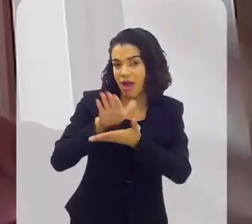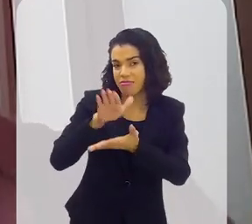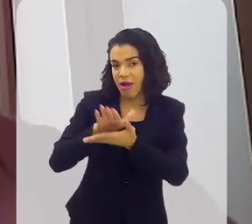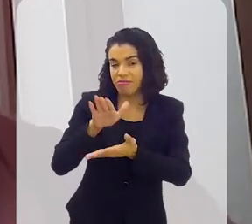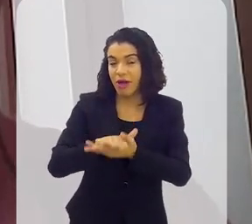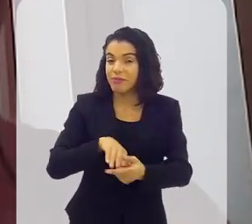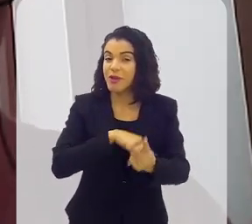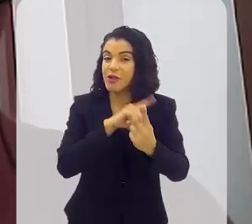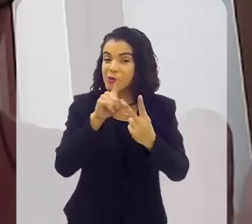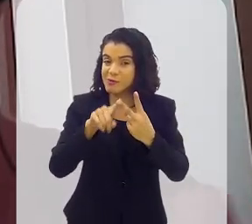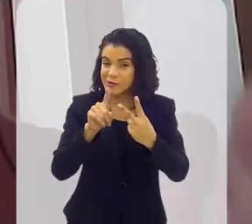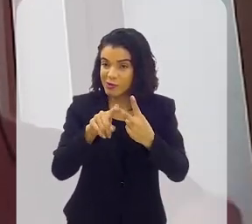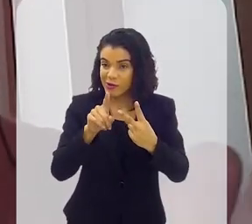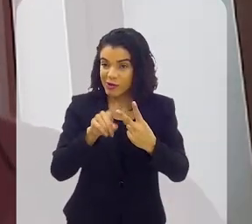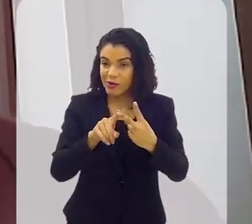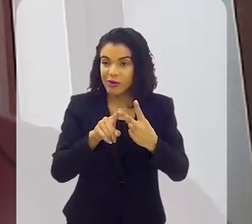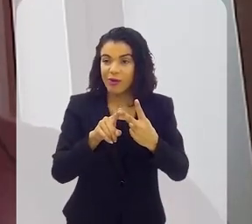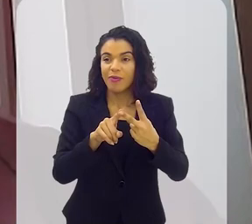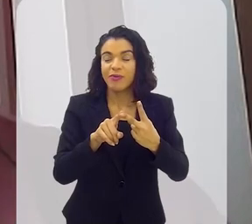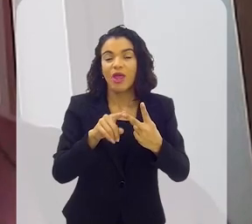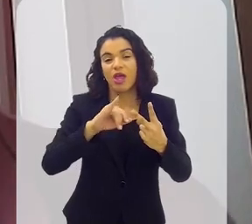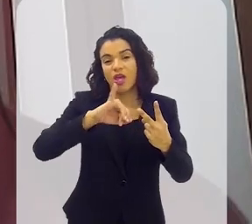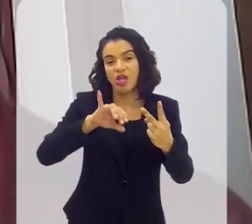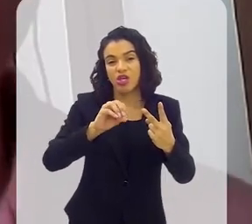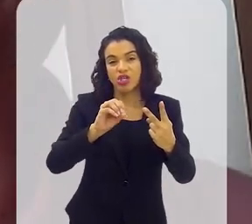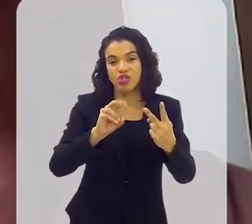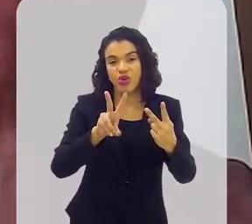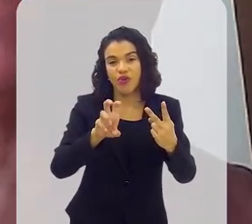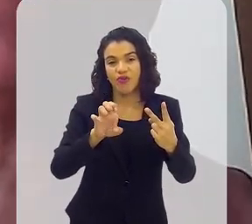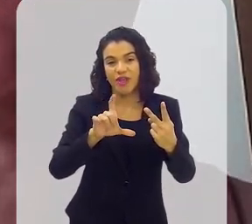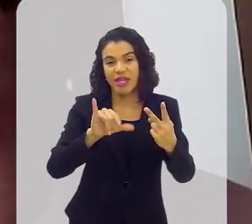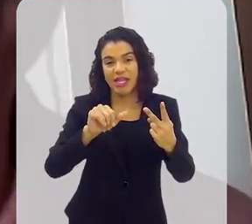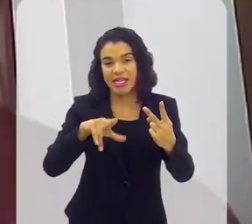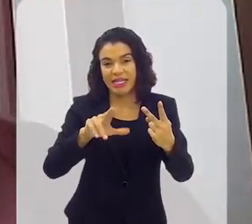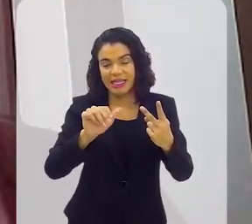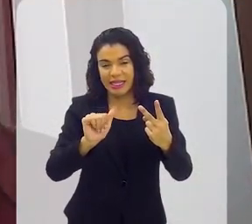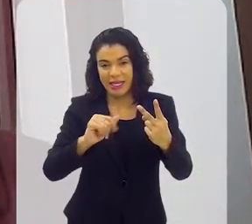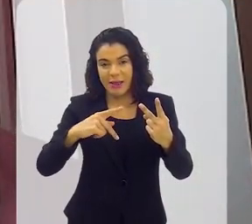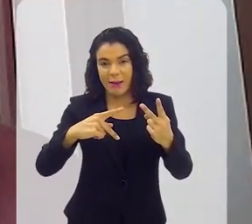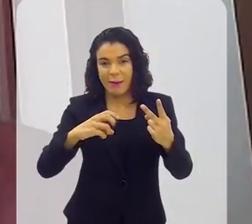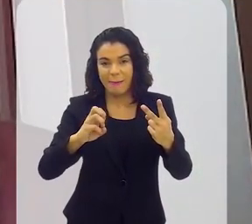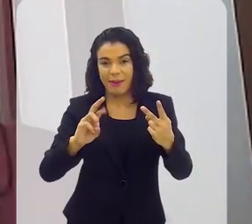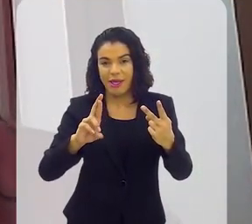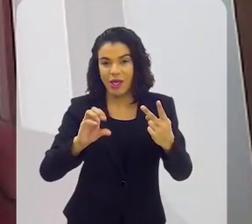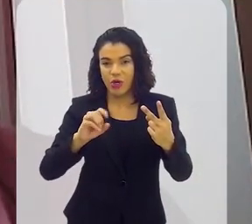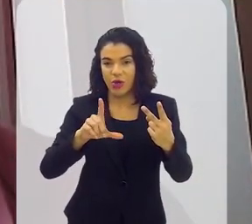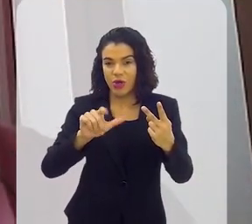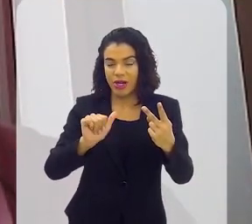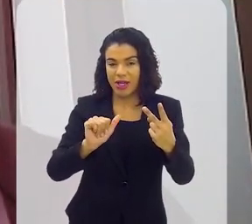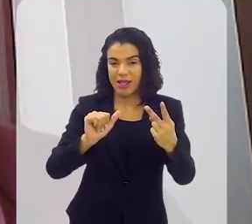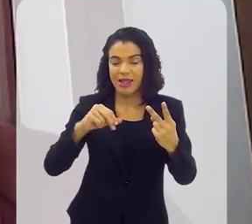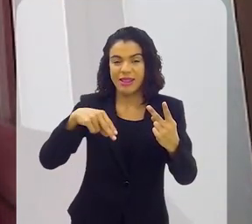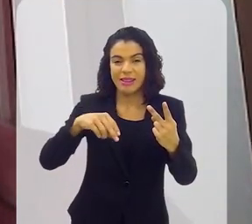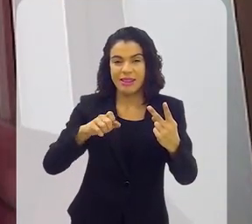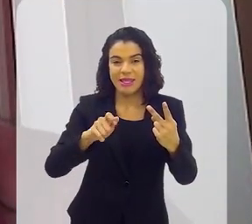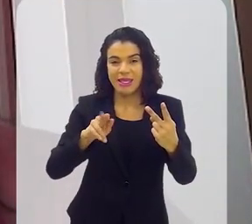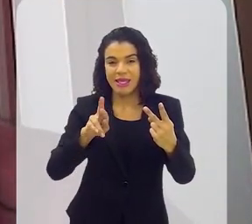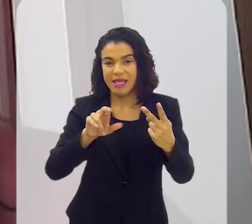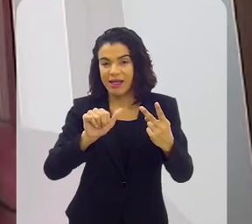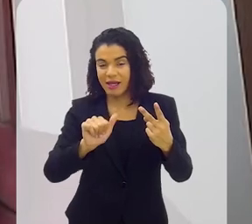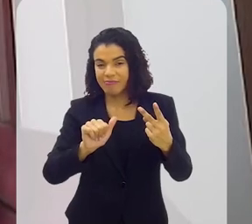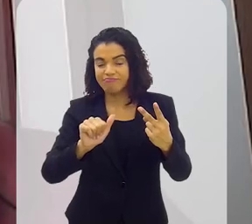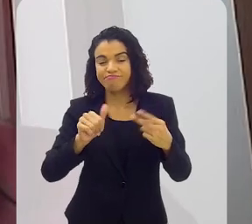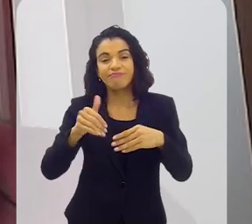E o próximo da fila de foco é o da Juvelina. Que faria 80 anos ano que vem se estivesse aqui com a gente.